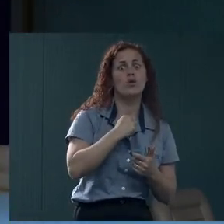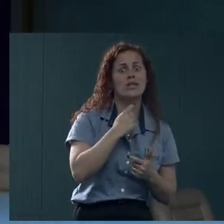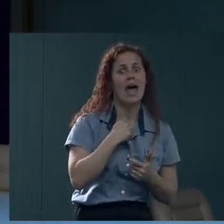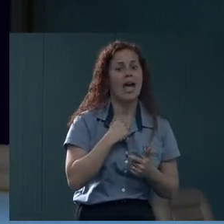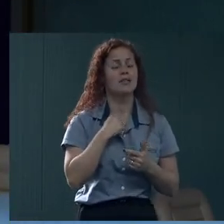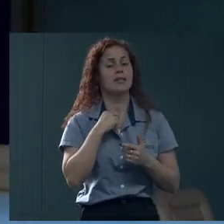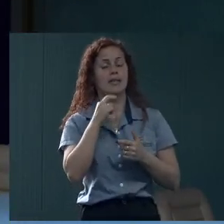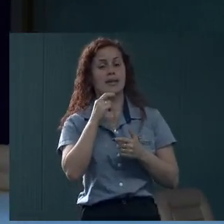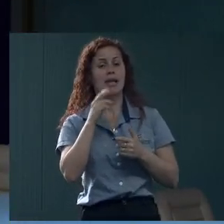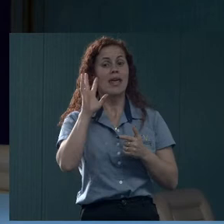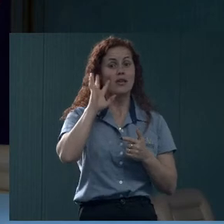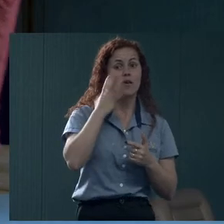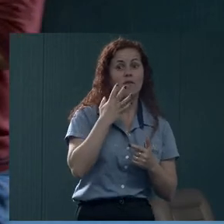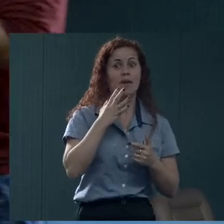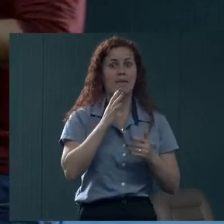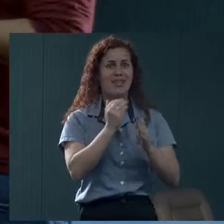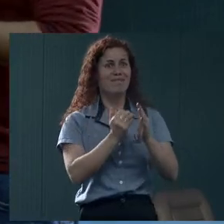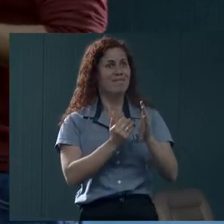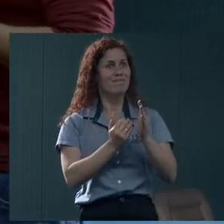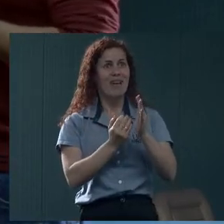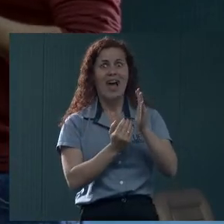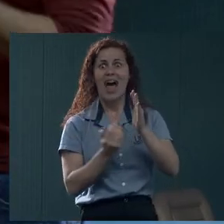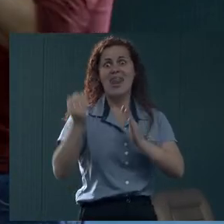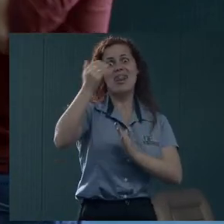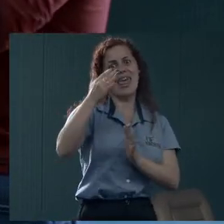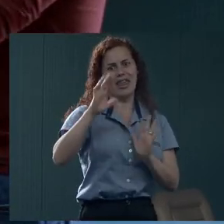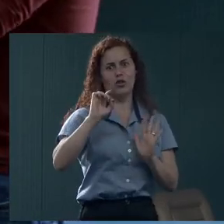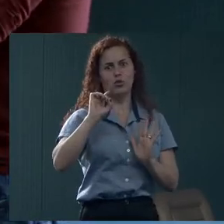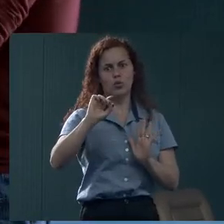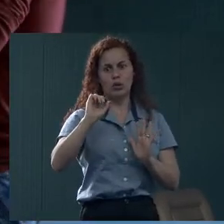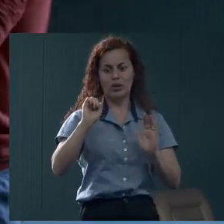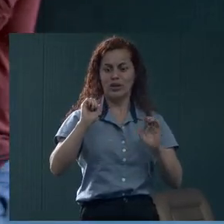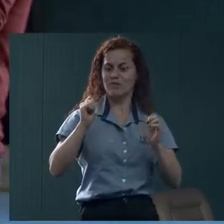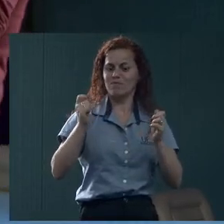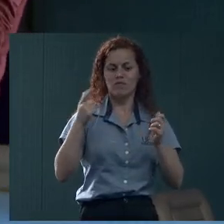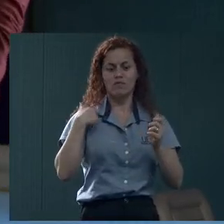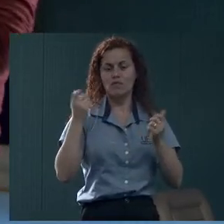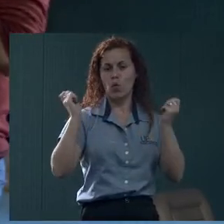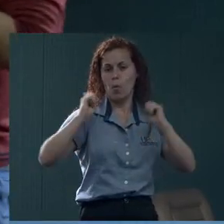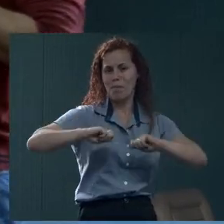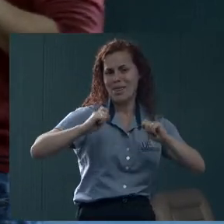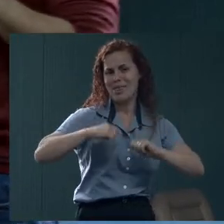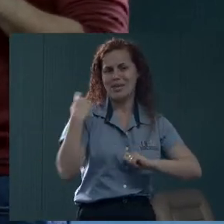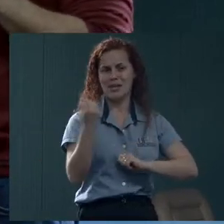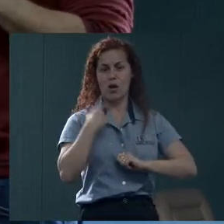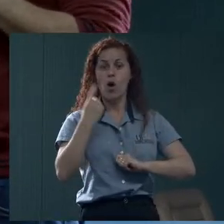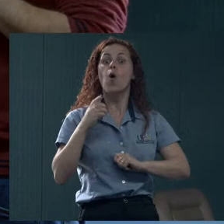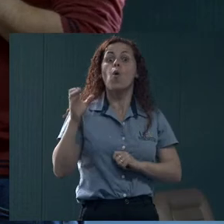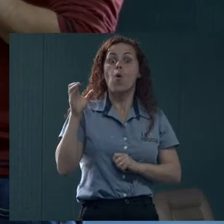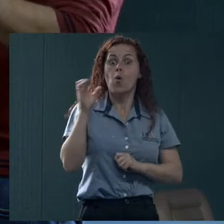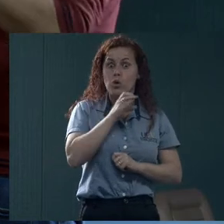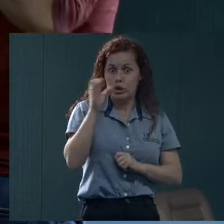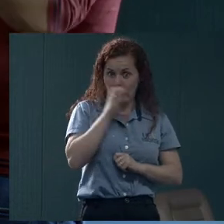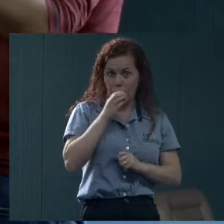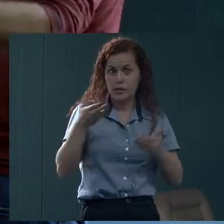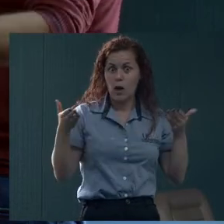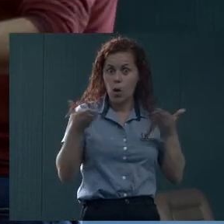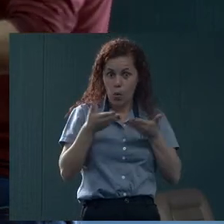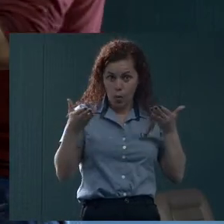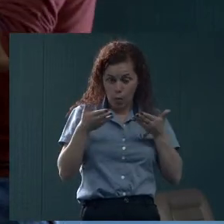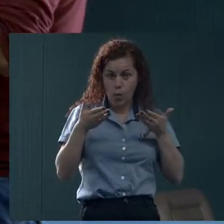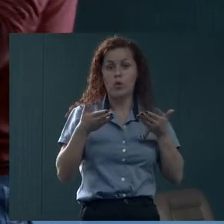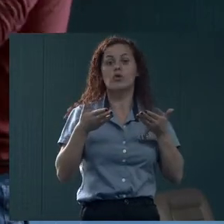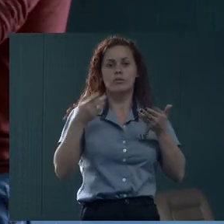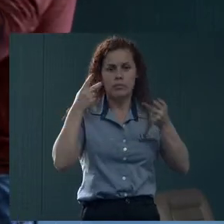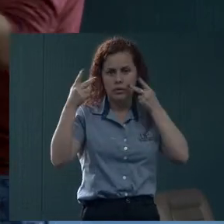extrapola a nossa competência. Então, hoje, temos uma urgência psiquiátrica. gente já teve um caso de